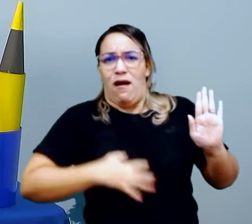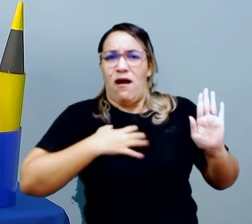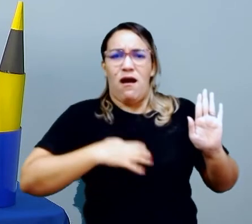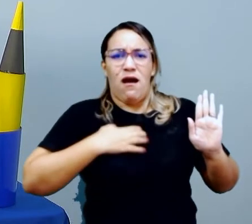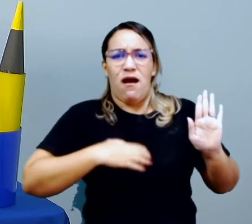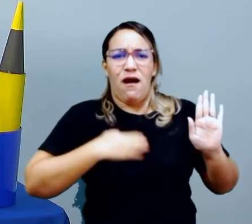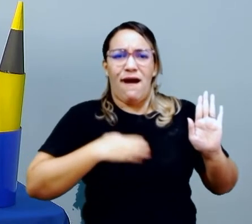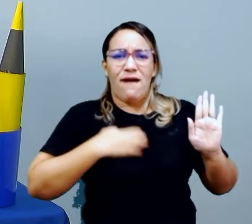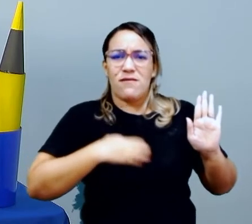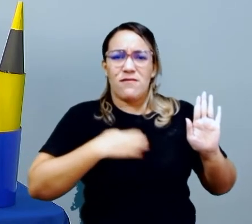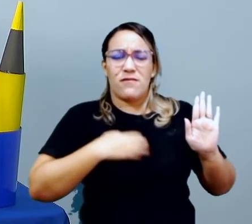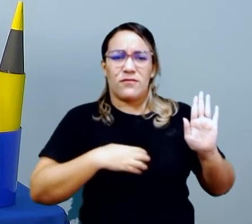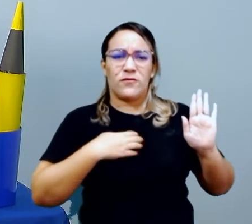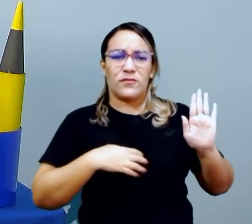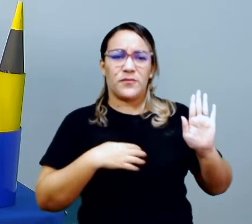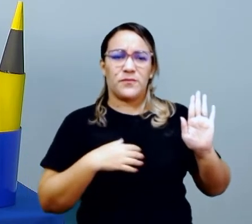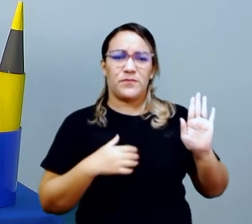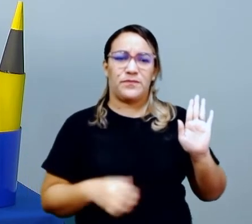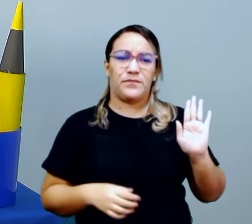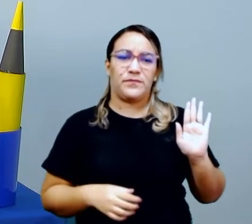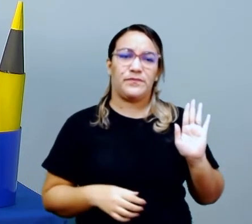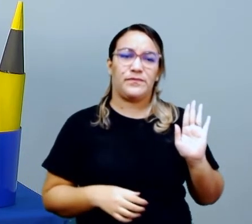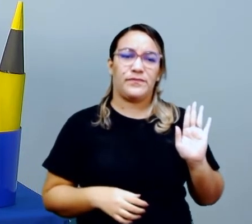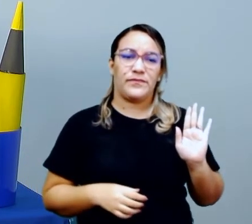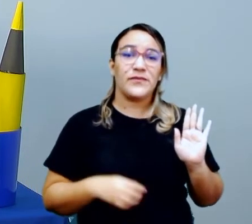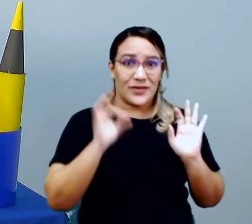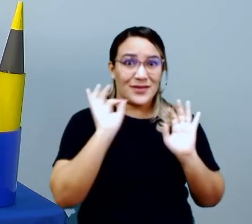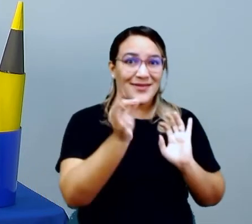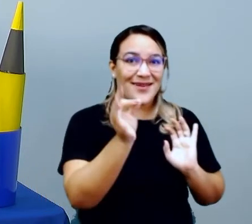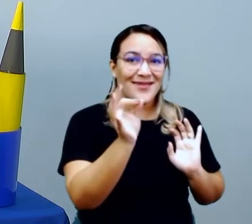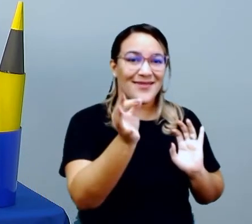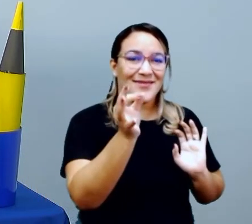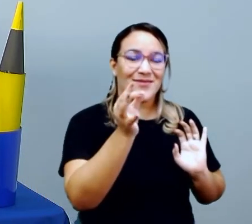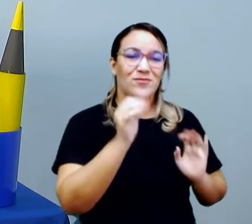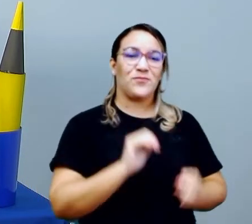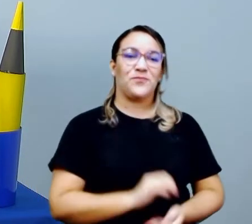o prendedor aqui, sinalizando que estão com raiva. Certo?